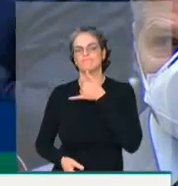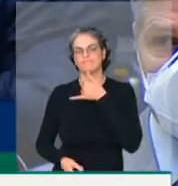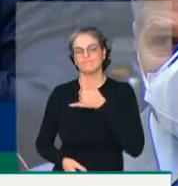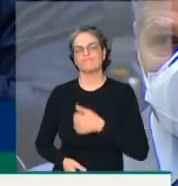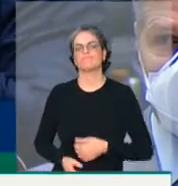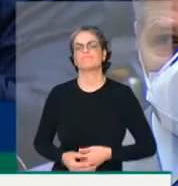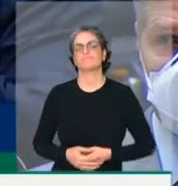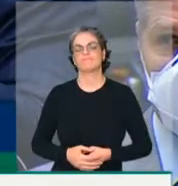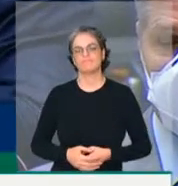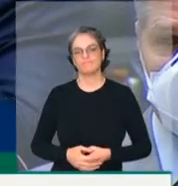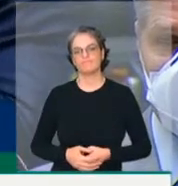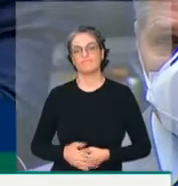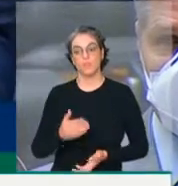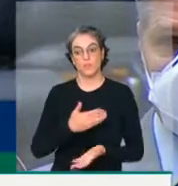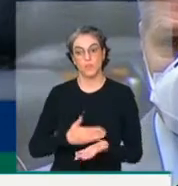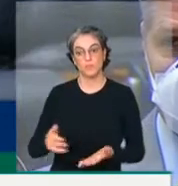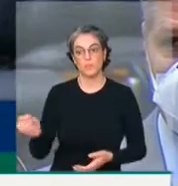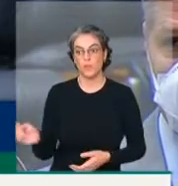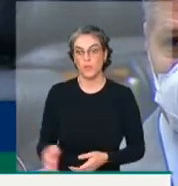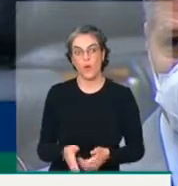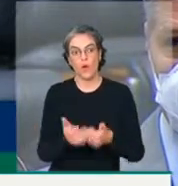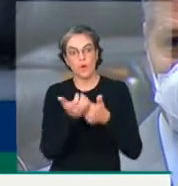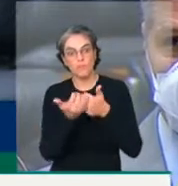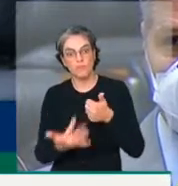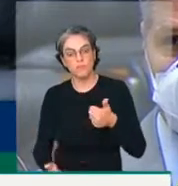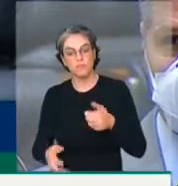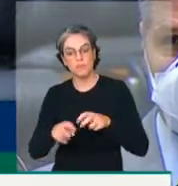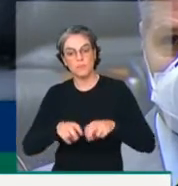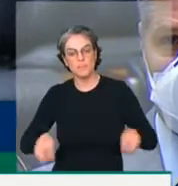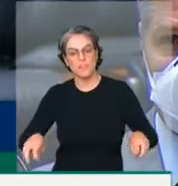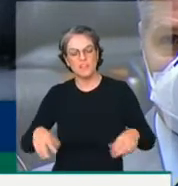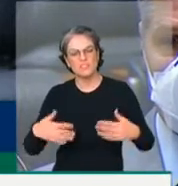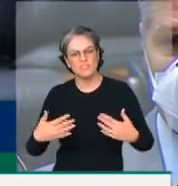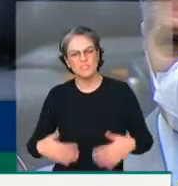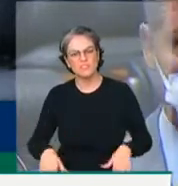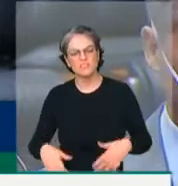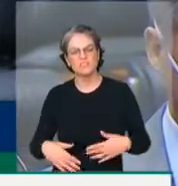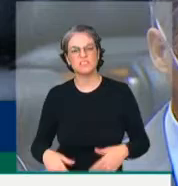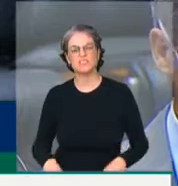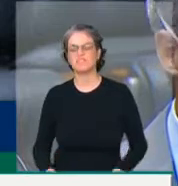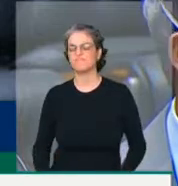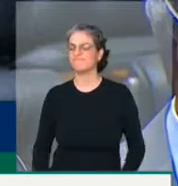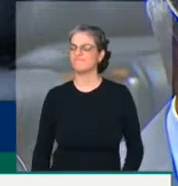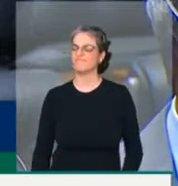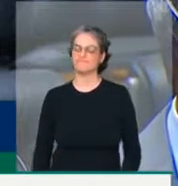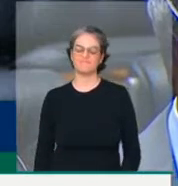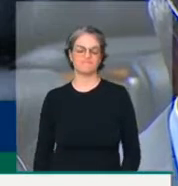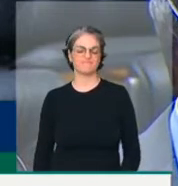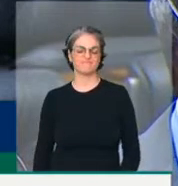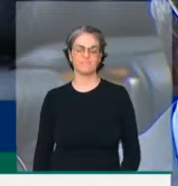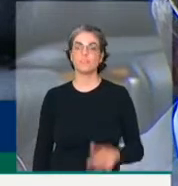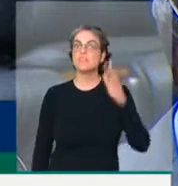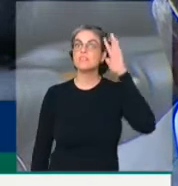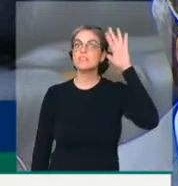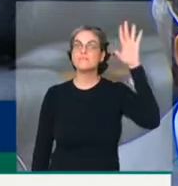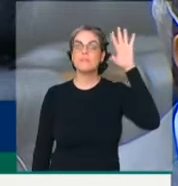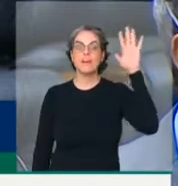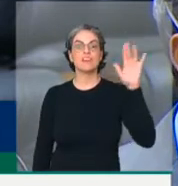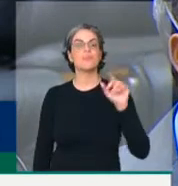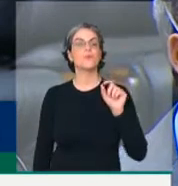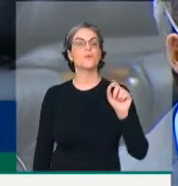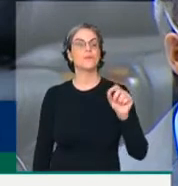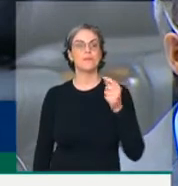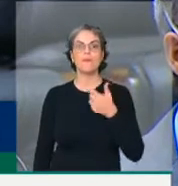iniciada pela nova mesa diretora tenha sido essa. Esperava, senhor presidente, que nós fôssemos aqui, por exemplo,